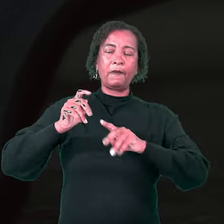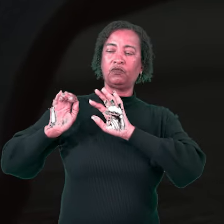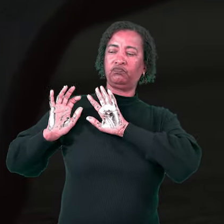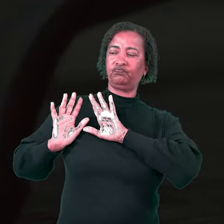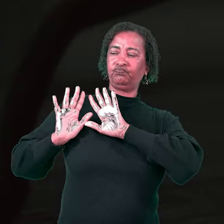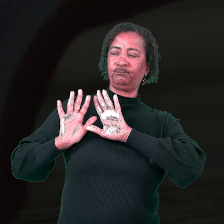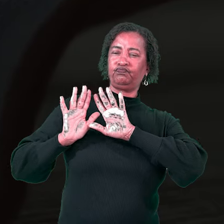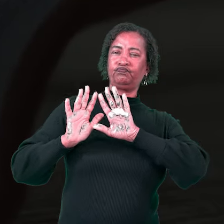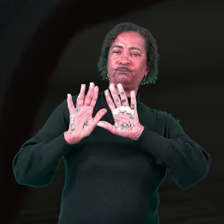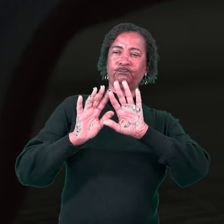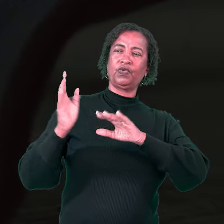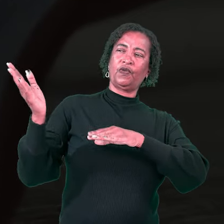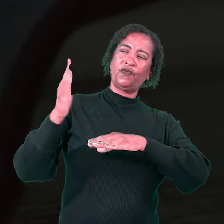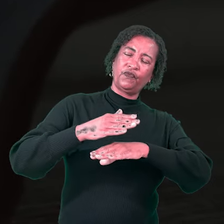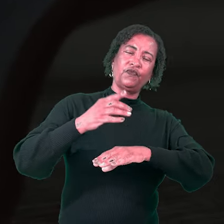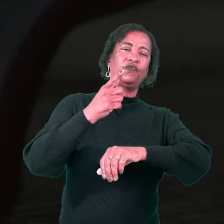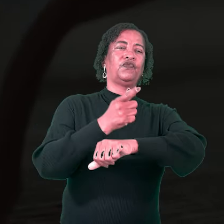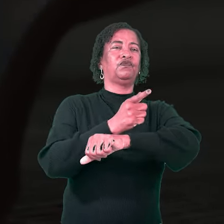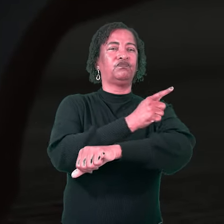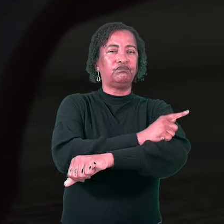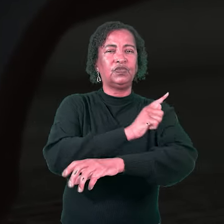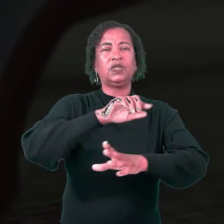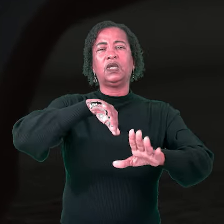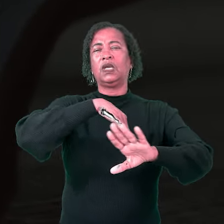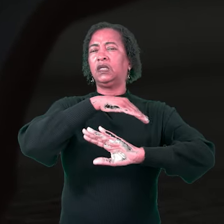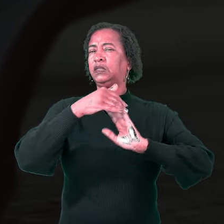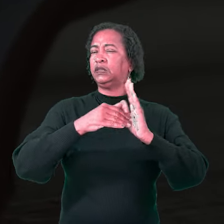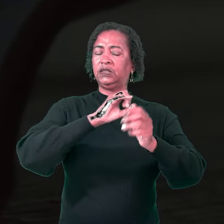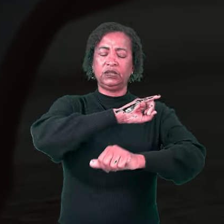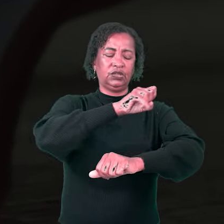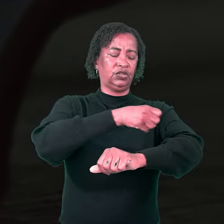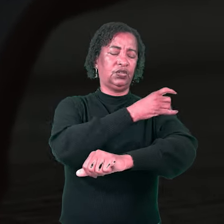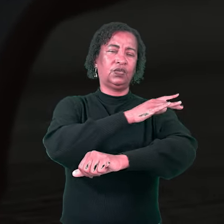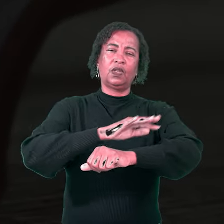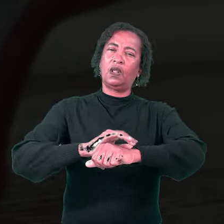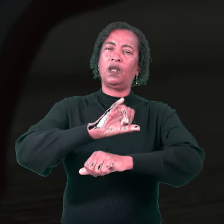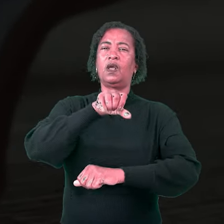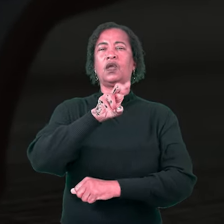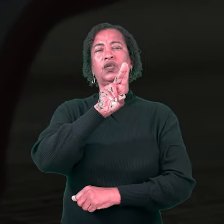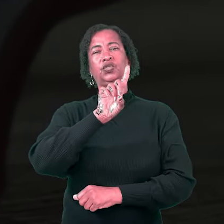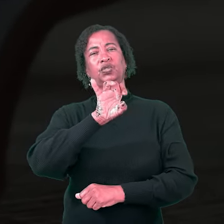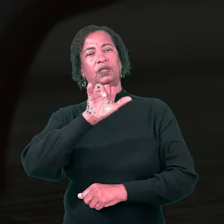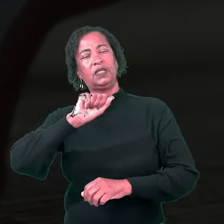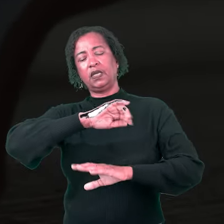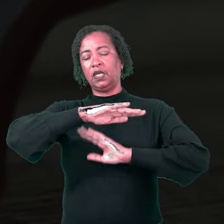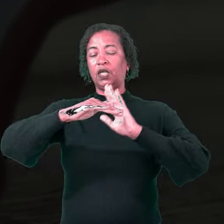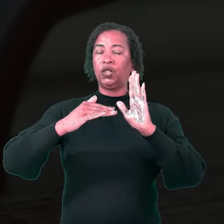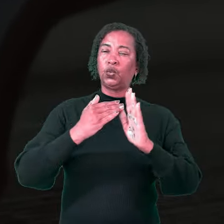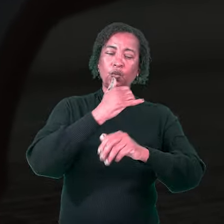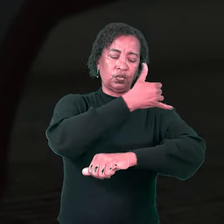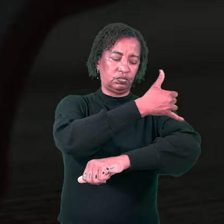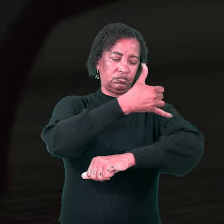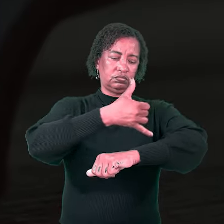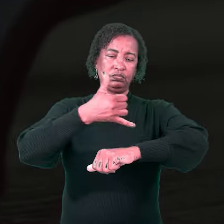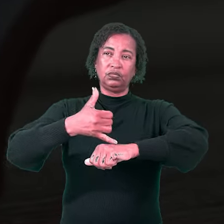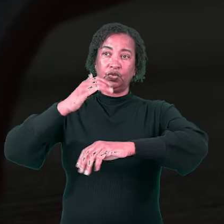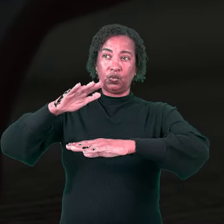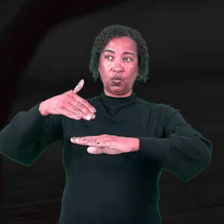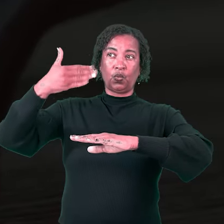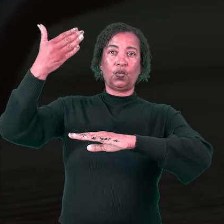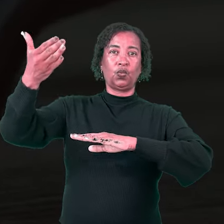seguiam, vindas da Galileia, Decapulis, Jerusalém, Judéia e da região do outro lado do Jordão.